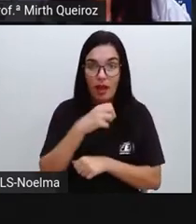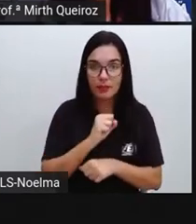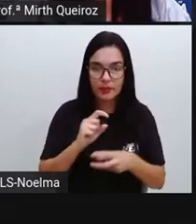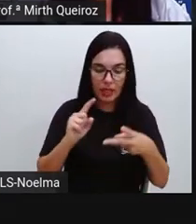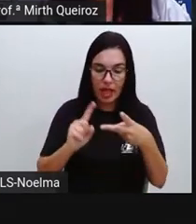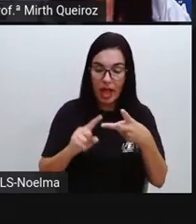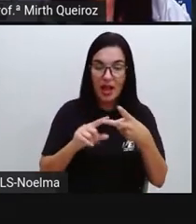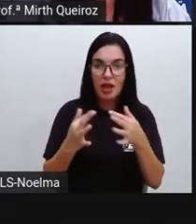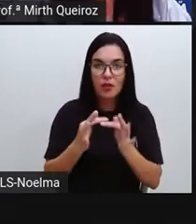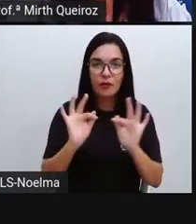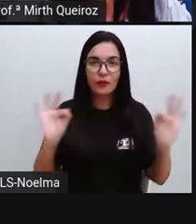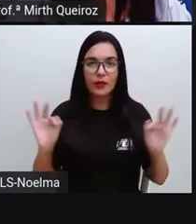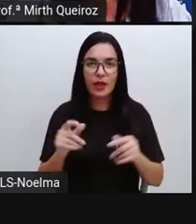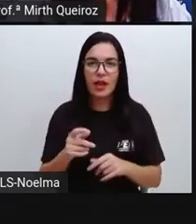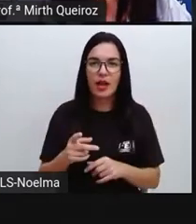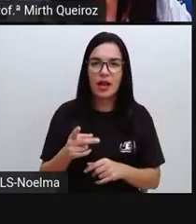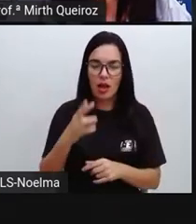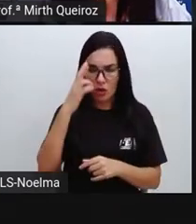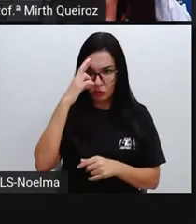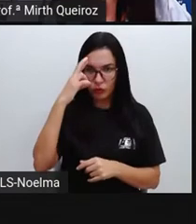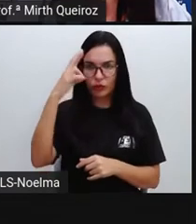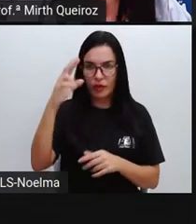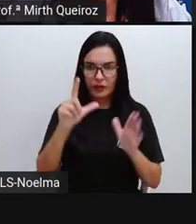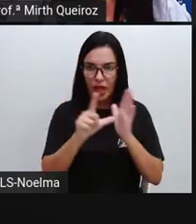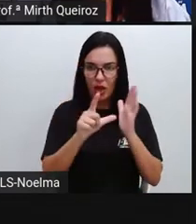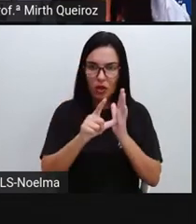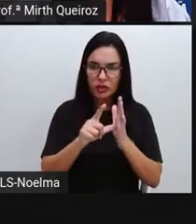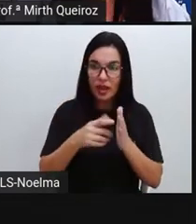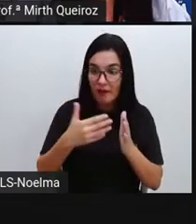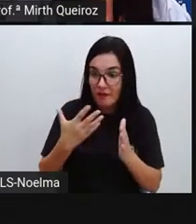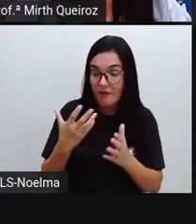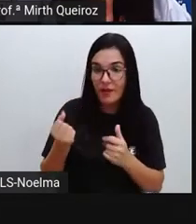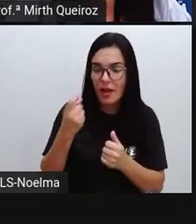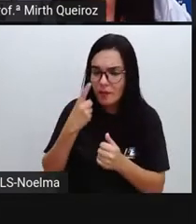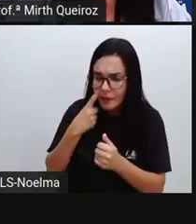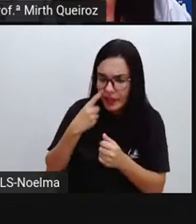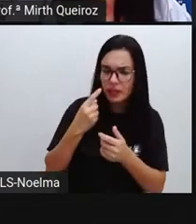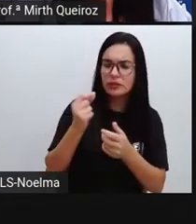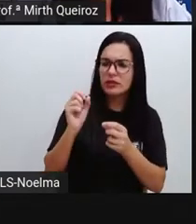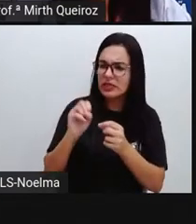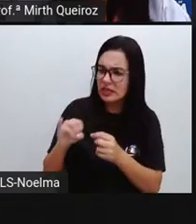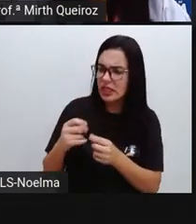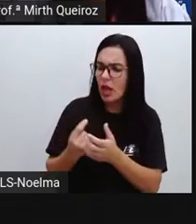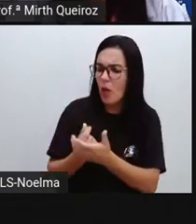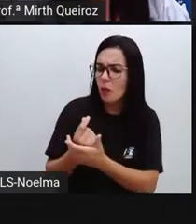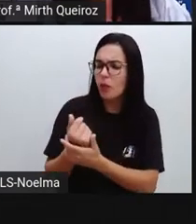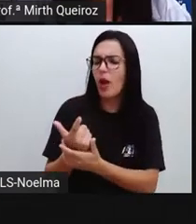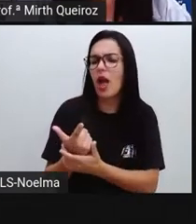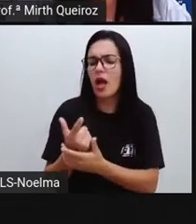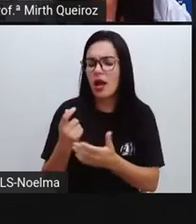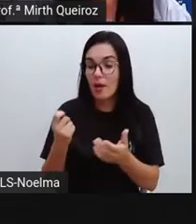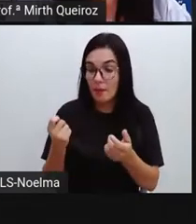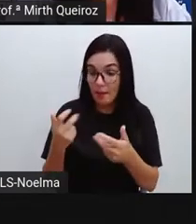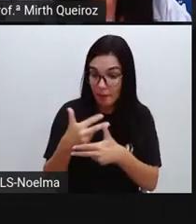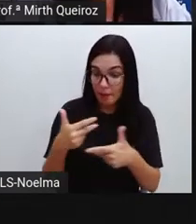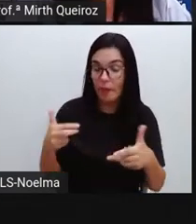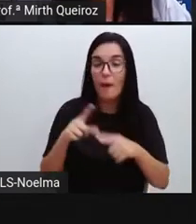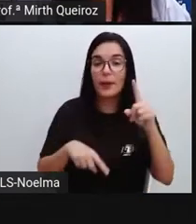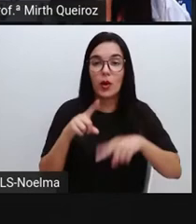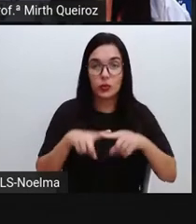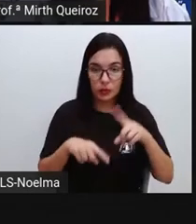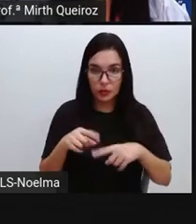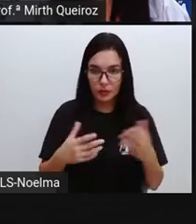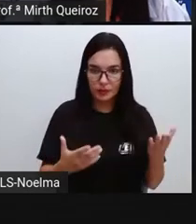Então, escrito com SS. O gerente da loja vai apressar a nova mercadoria. Vai definir o preço da mercadoria.